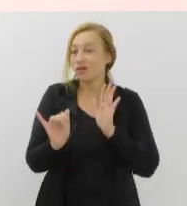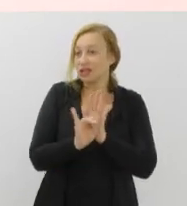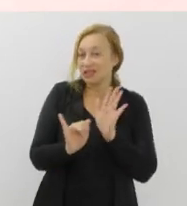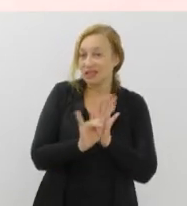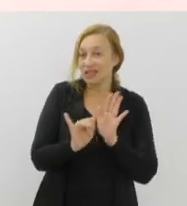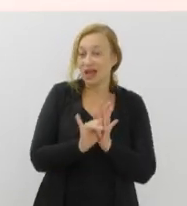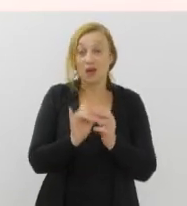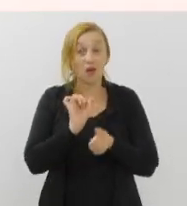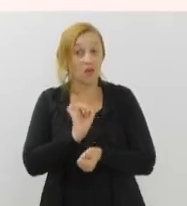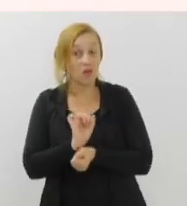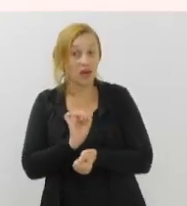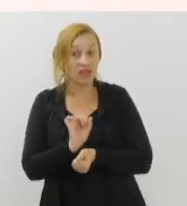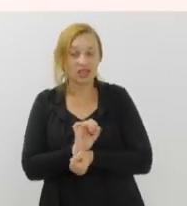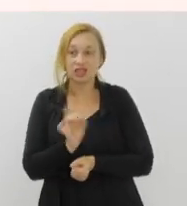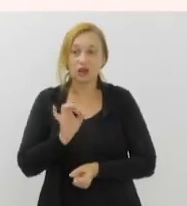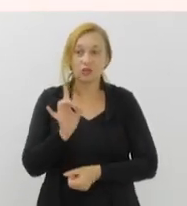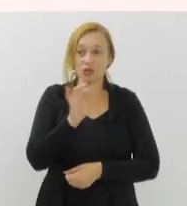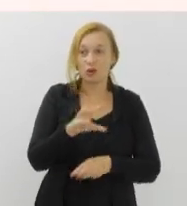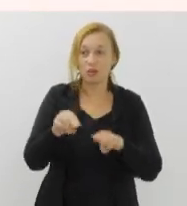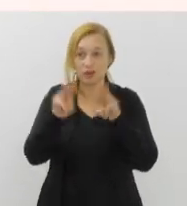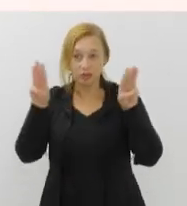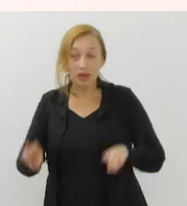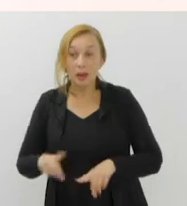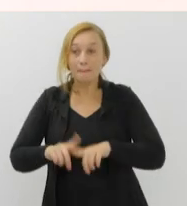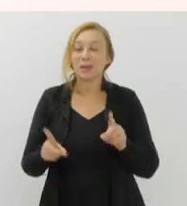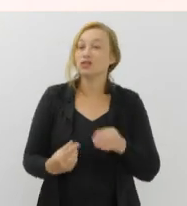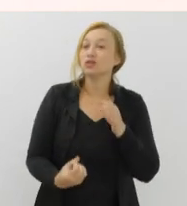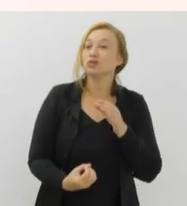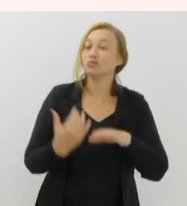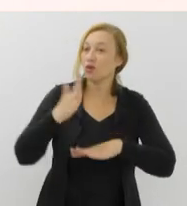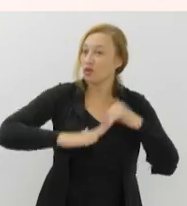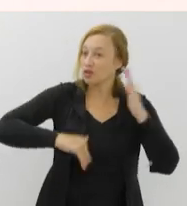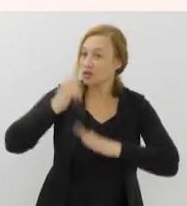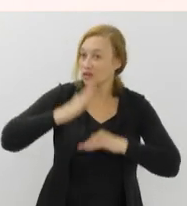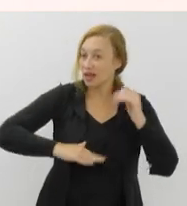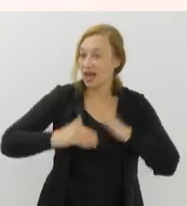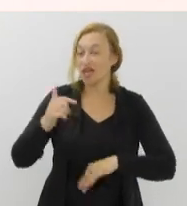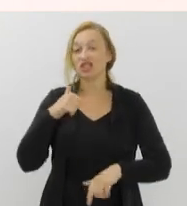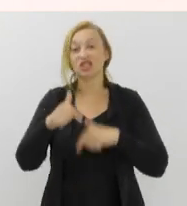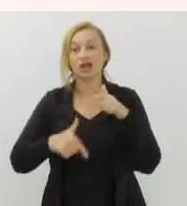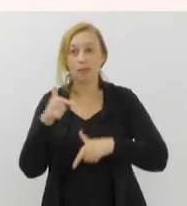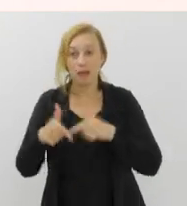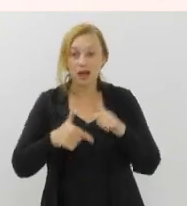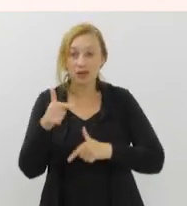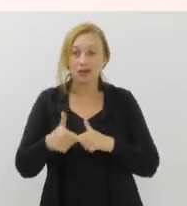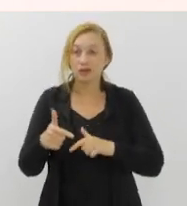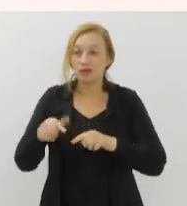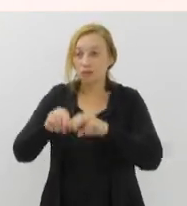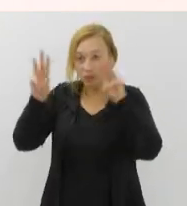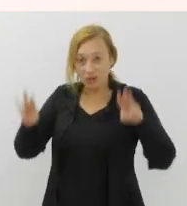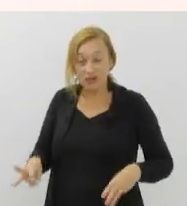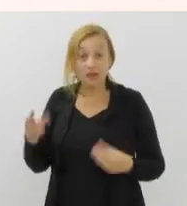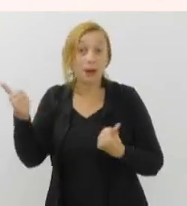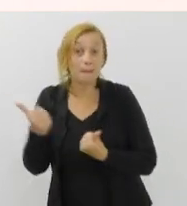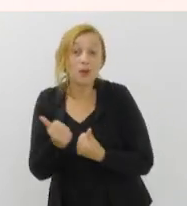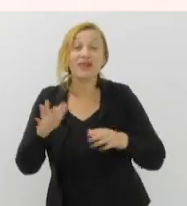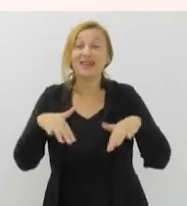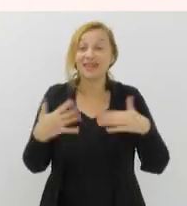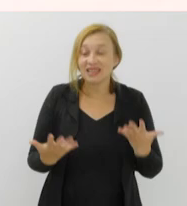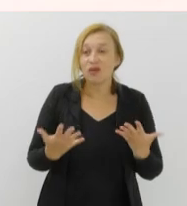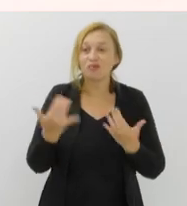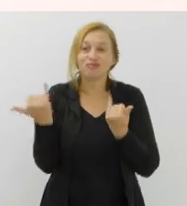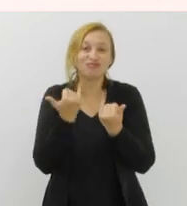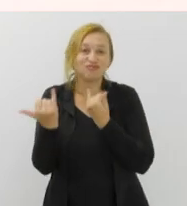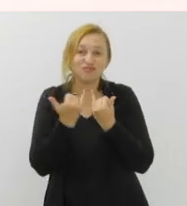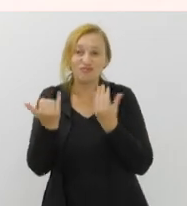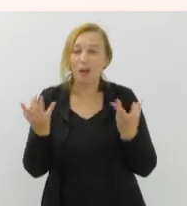E aí, quando eu falo não só pelos museus, né? Para os profissionais que trabalham para os museus, que apoiam os museus. Então, é uma notícia,